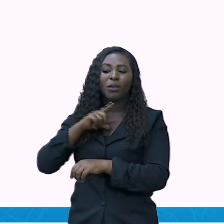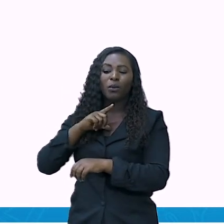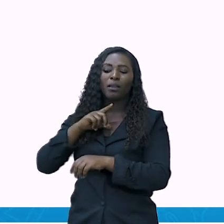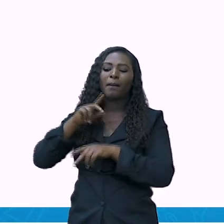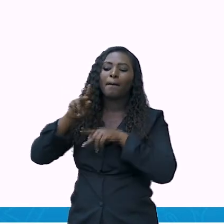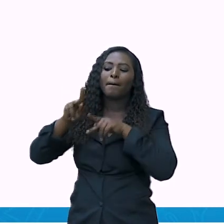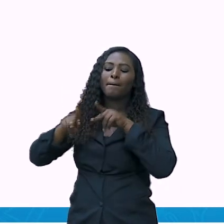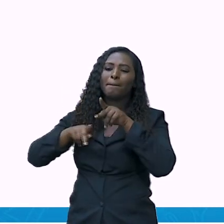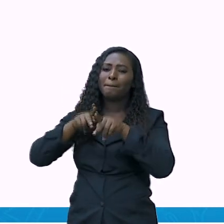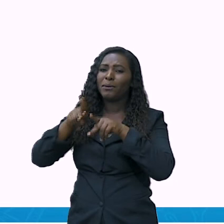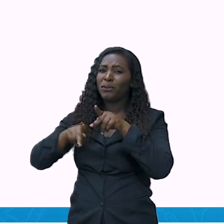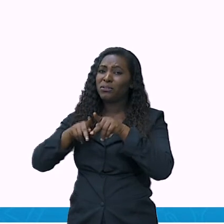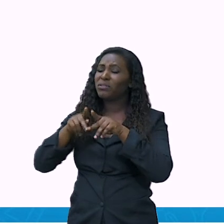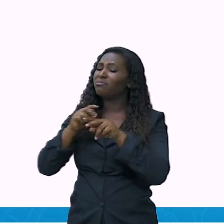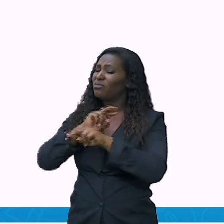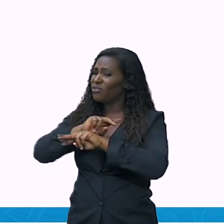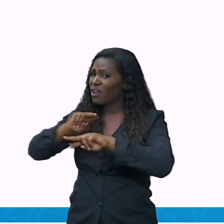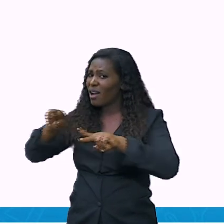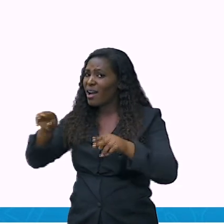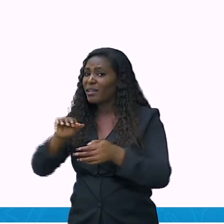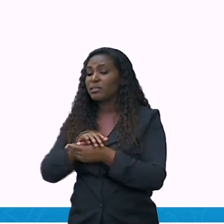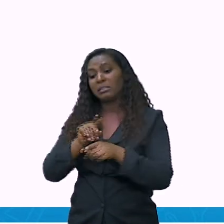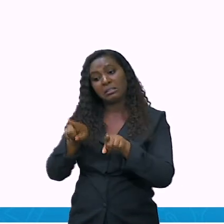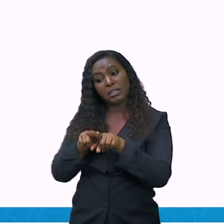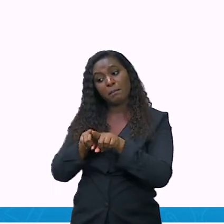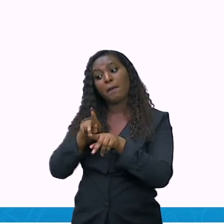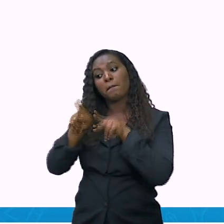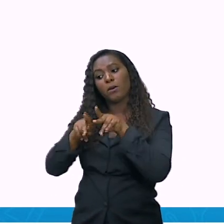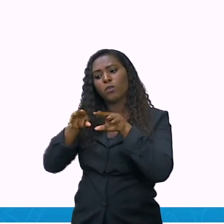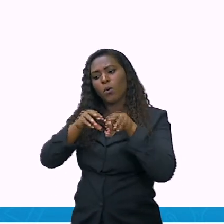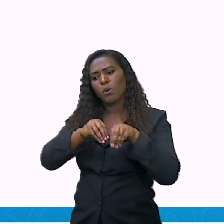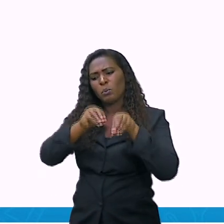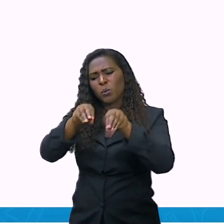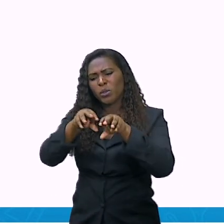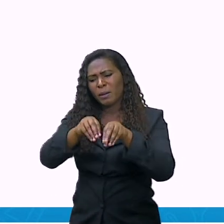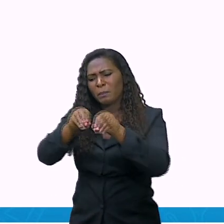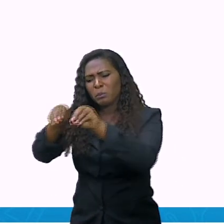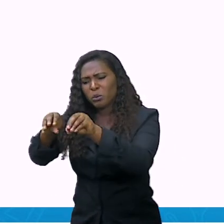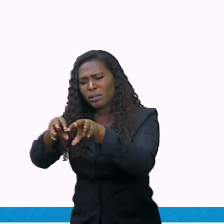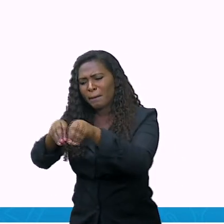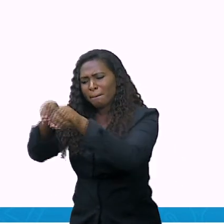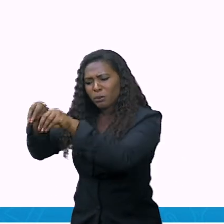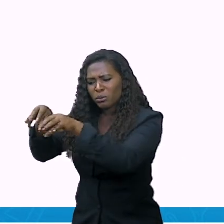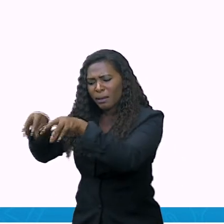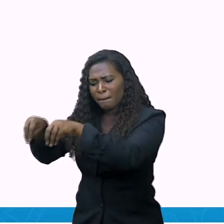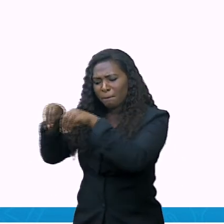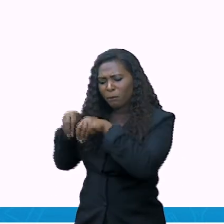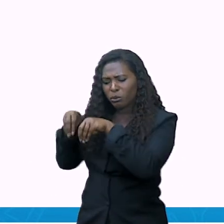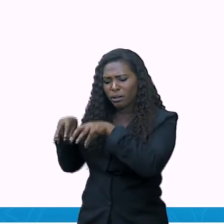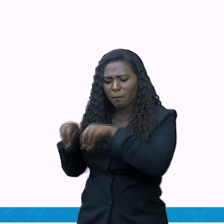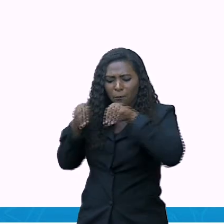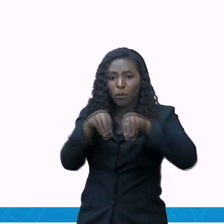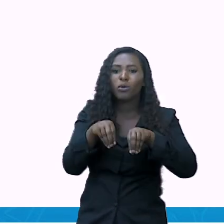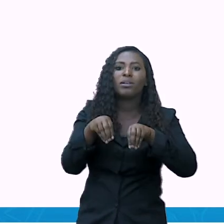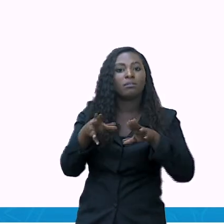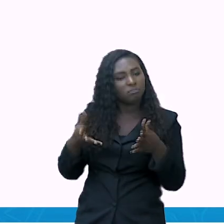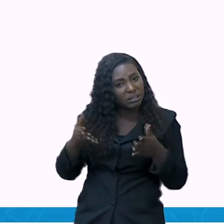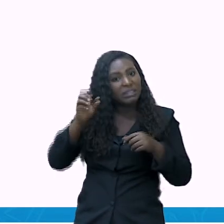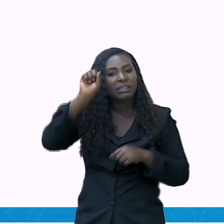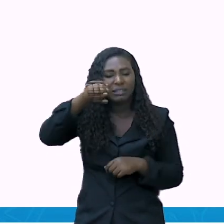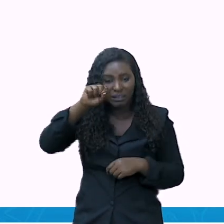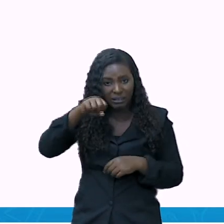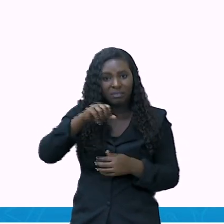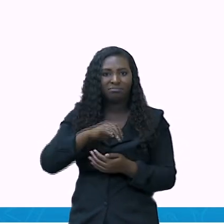que migram, mudam de um lugar para o outro. Sem falar do